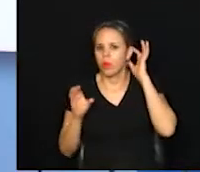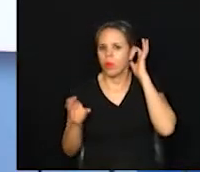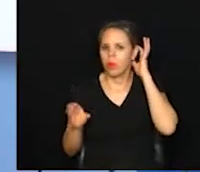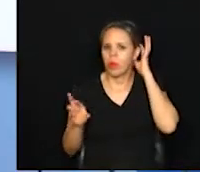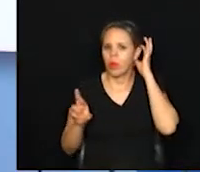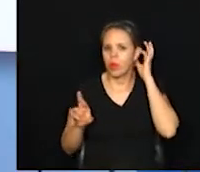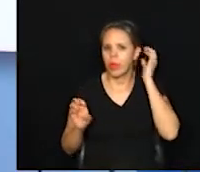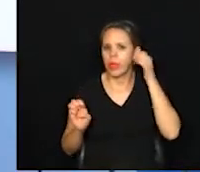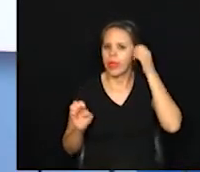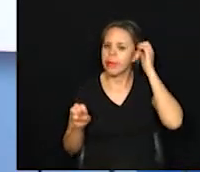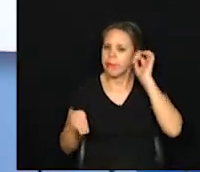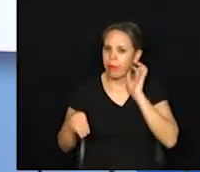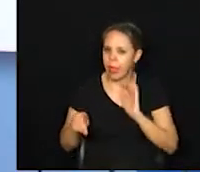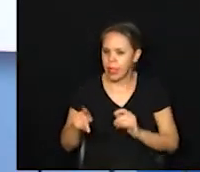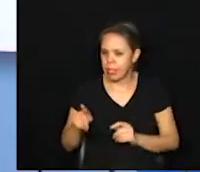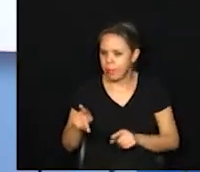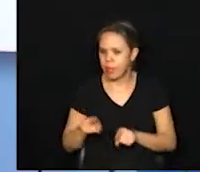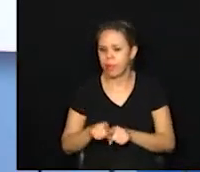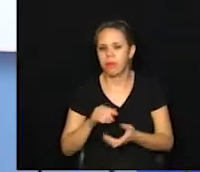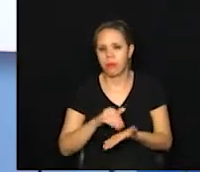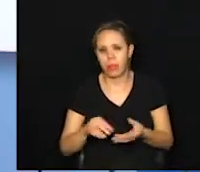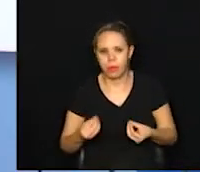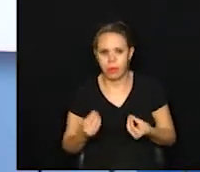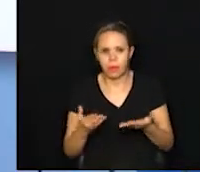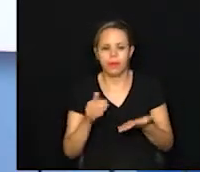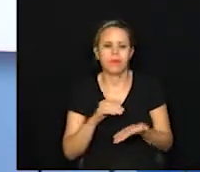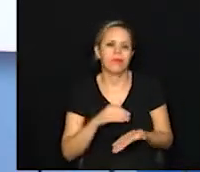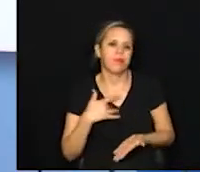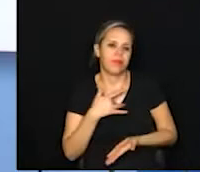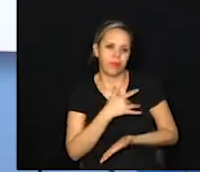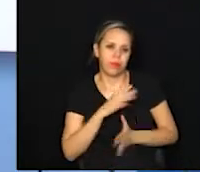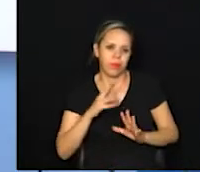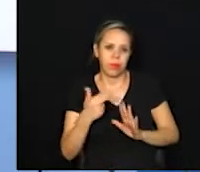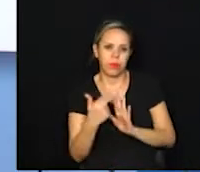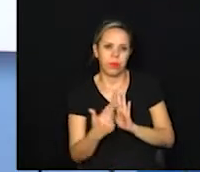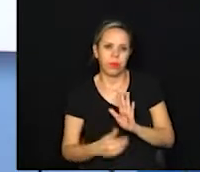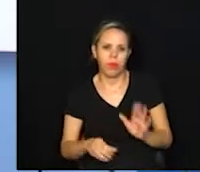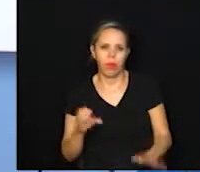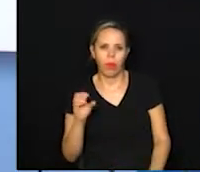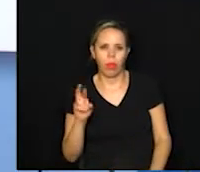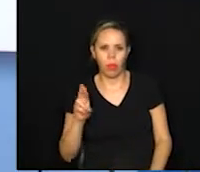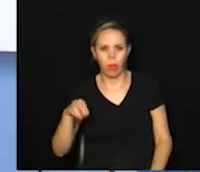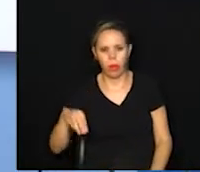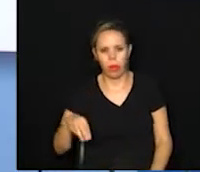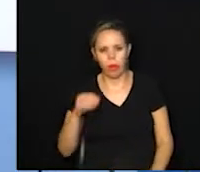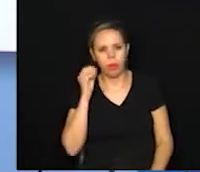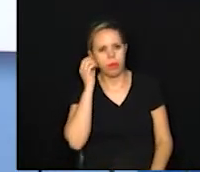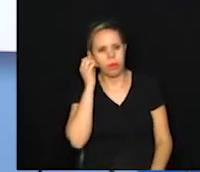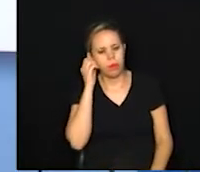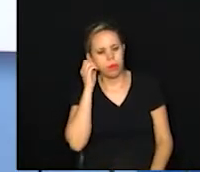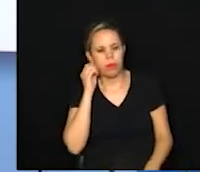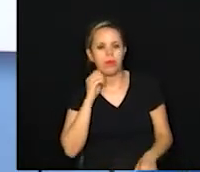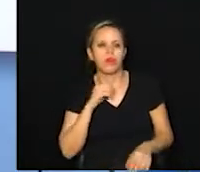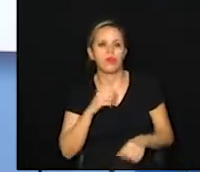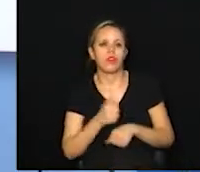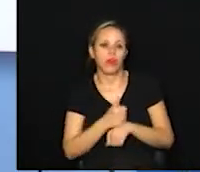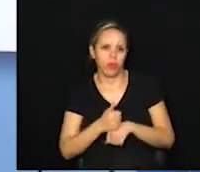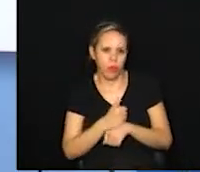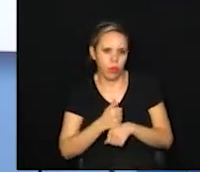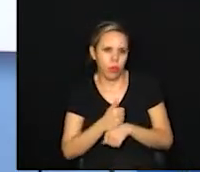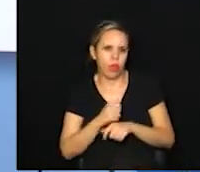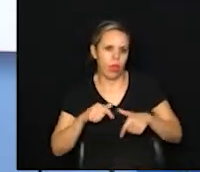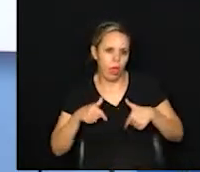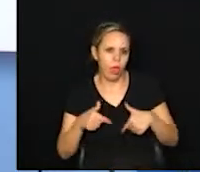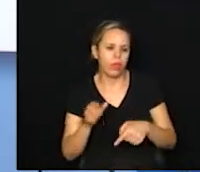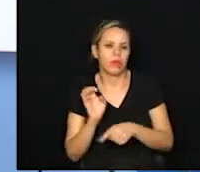também forneceu à Secretaria de Estado da Saúde a lista de todos os CRMs ativos e inativos do estado.